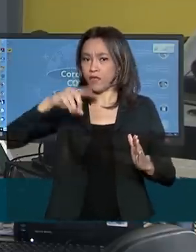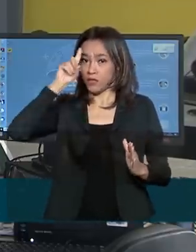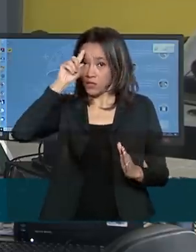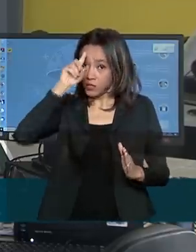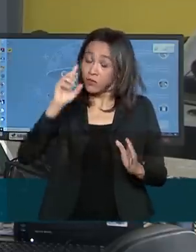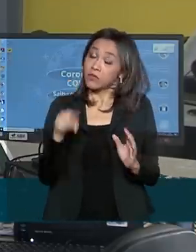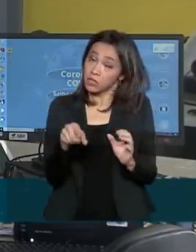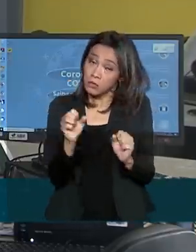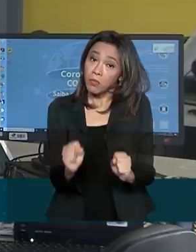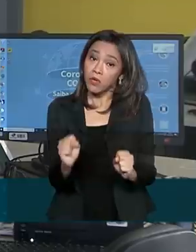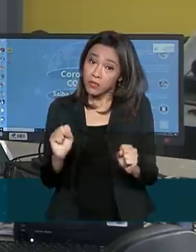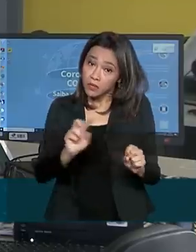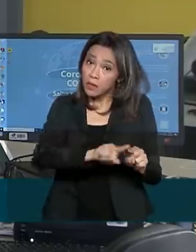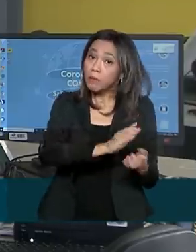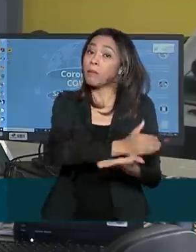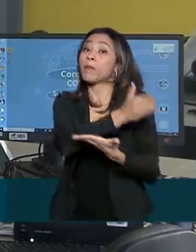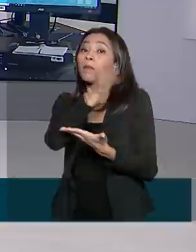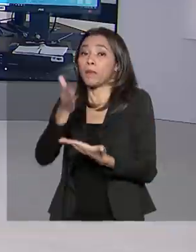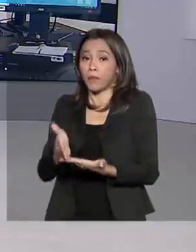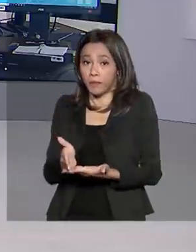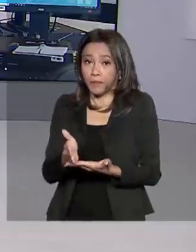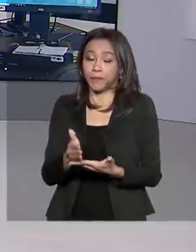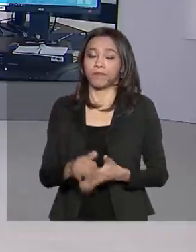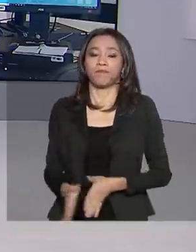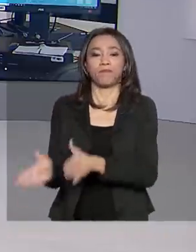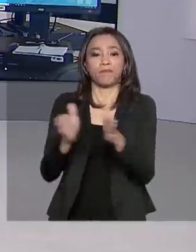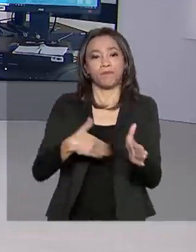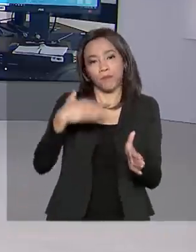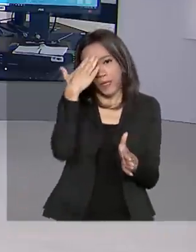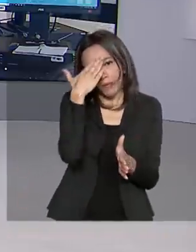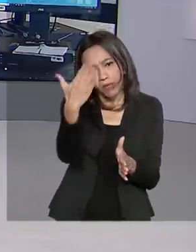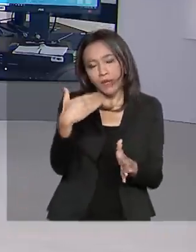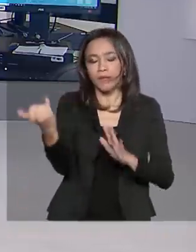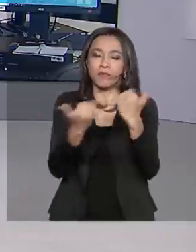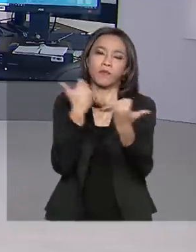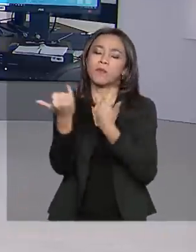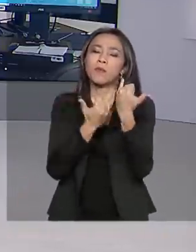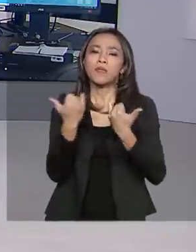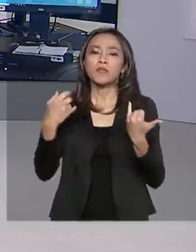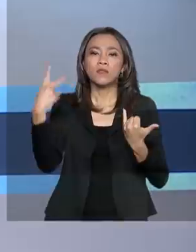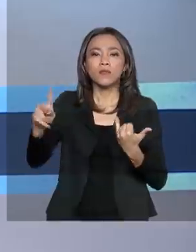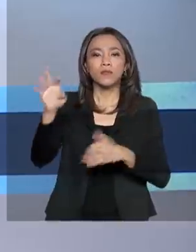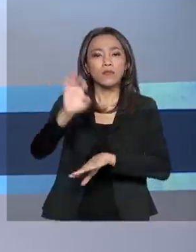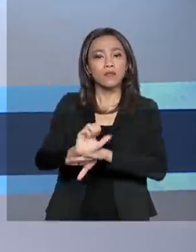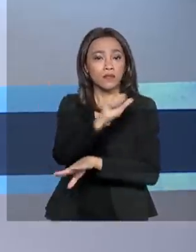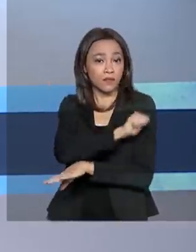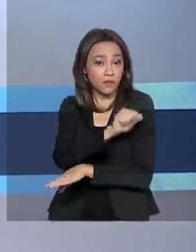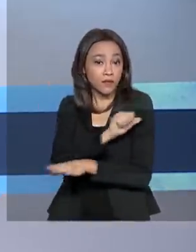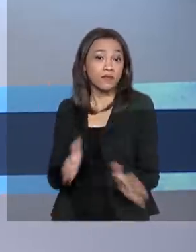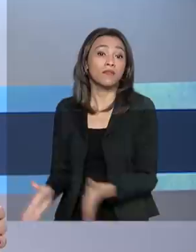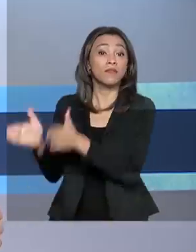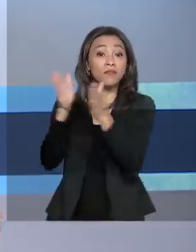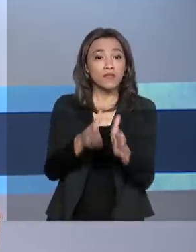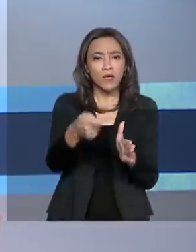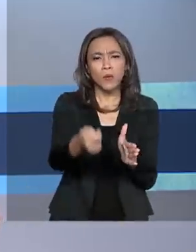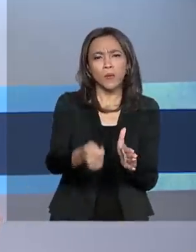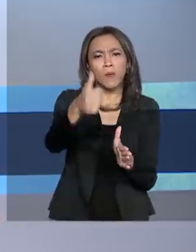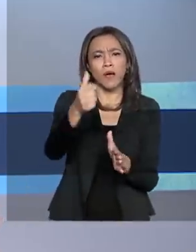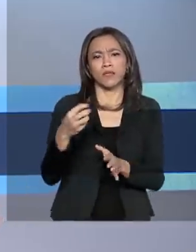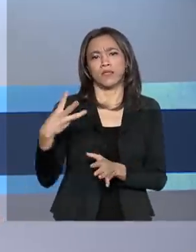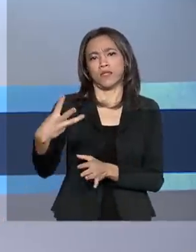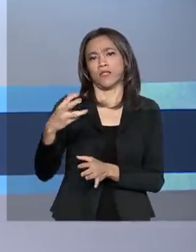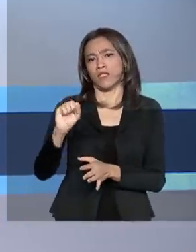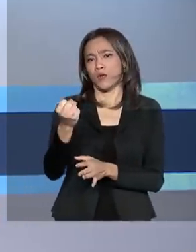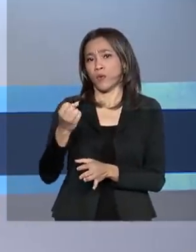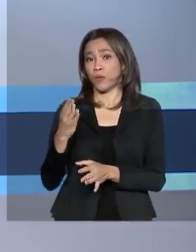ainda pode ser prorrogado. Renata. Obrigada, Maurício, pelas suas informações ao vivo do Rio de Janeiro. E quase 38